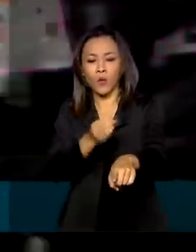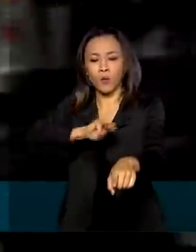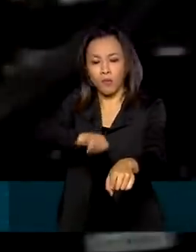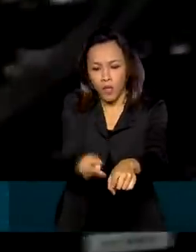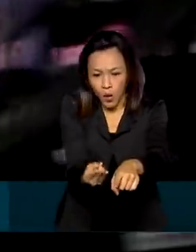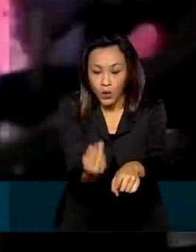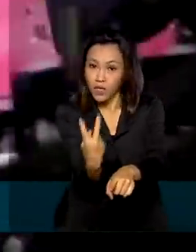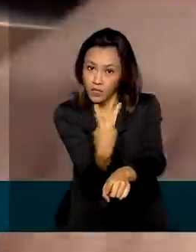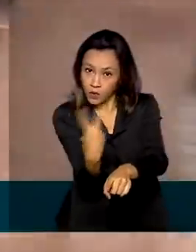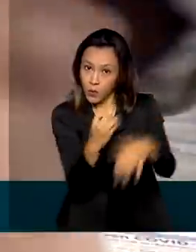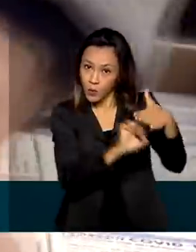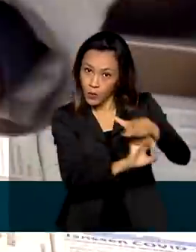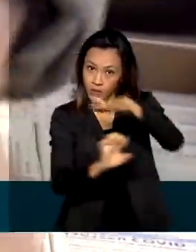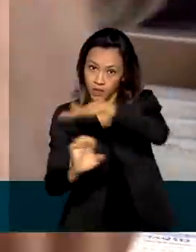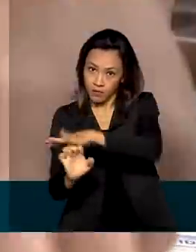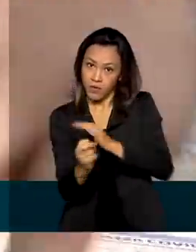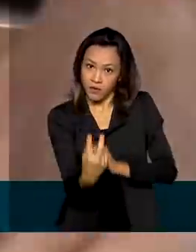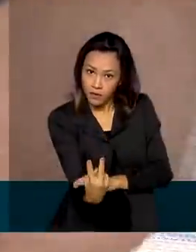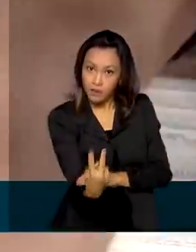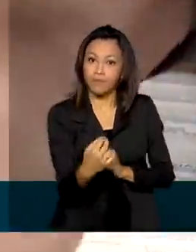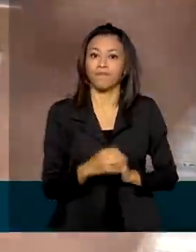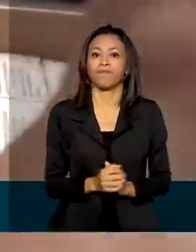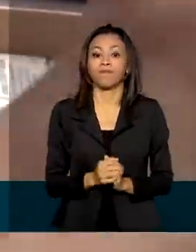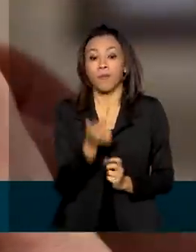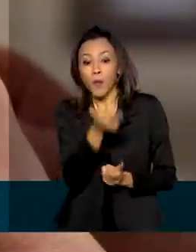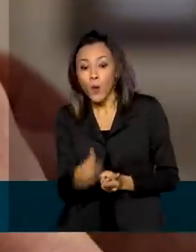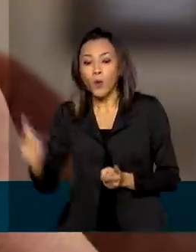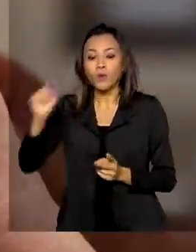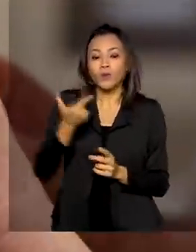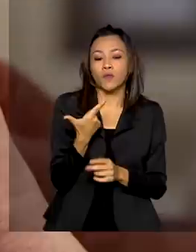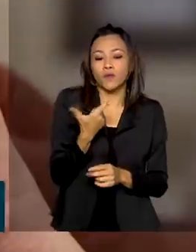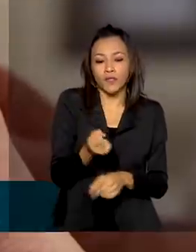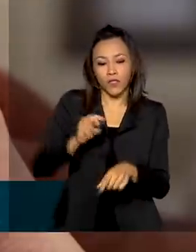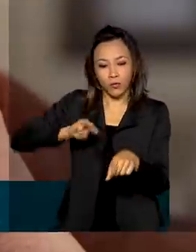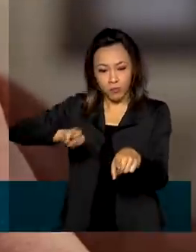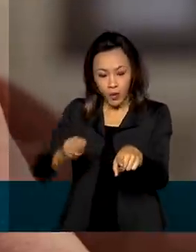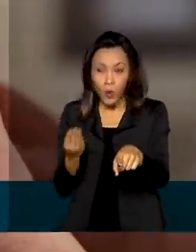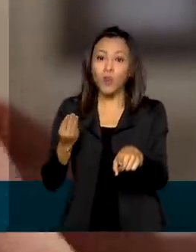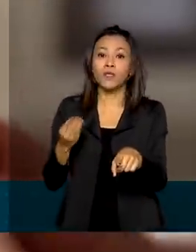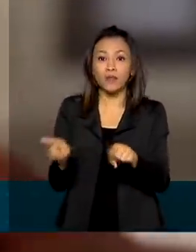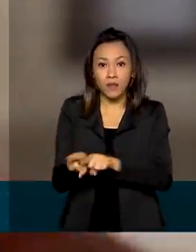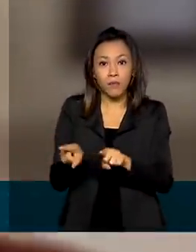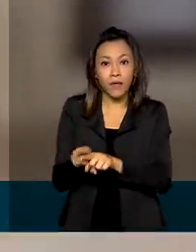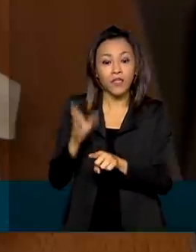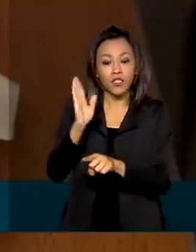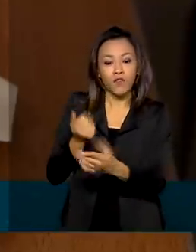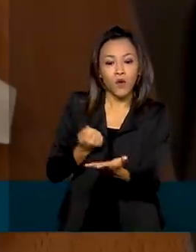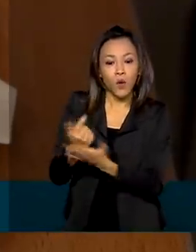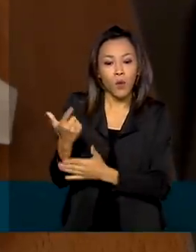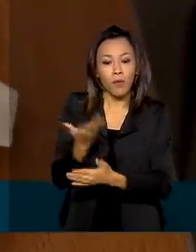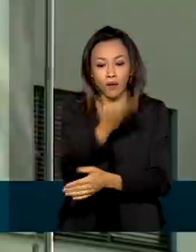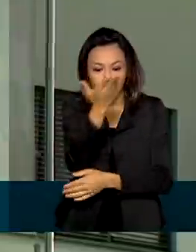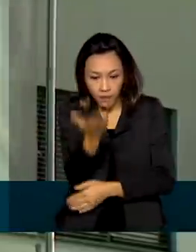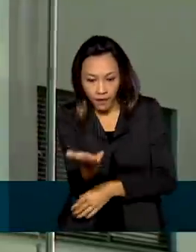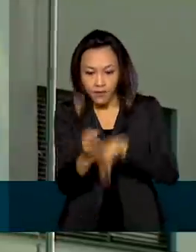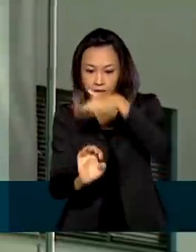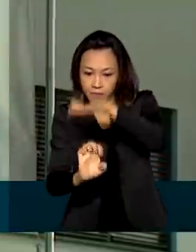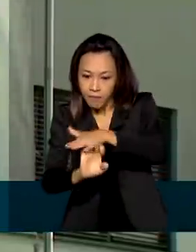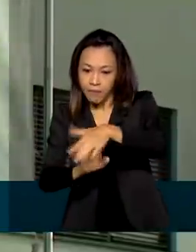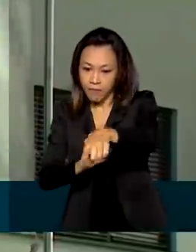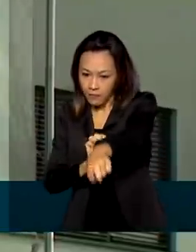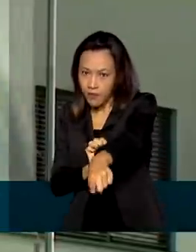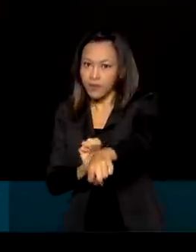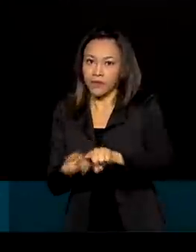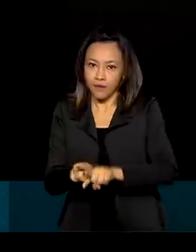das vacinas da Pfizer e da Janssen. Outros 20 milhões de doses foram compradas da Precisa Medicamentos Barat